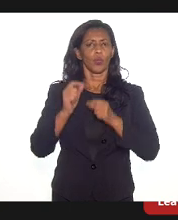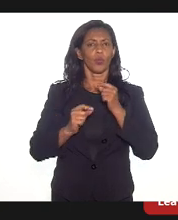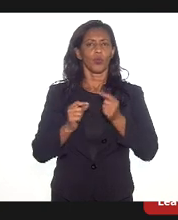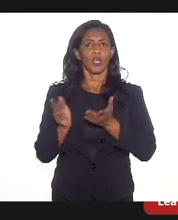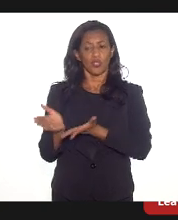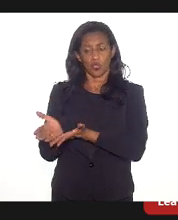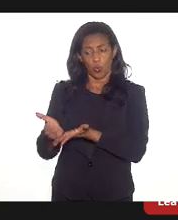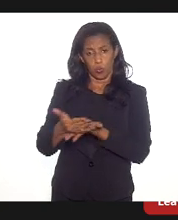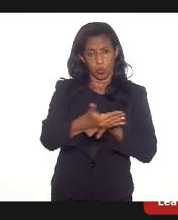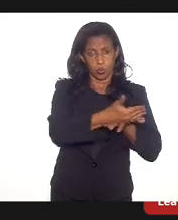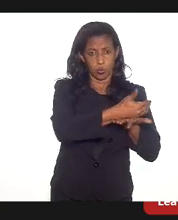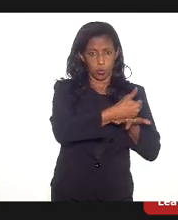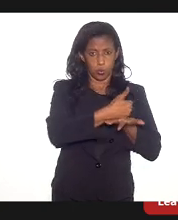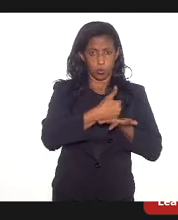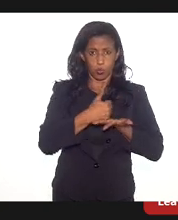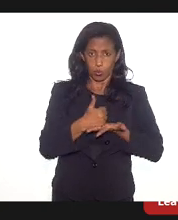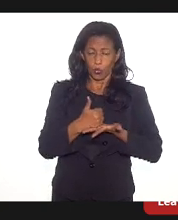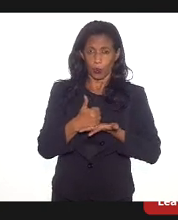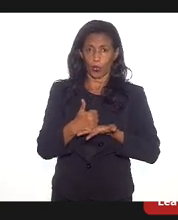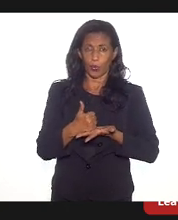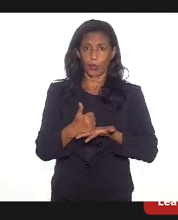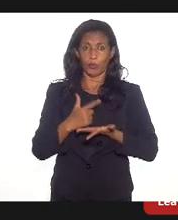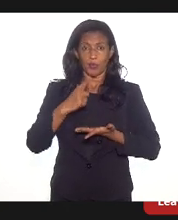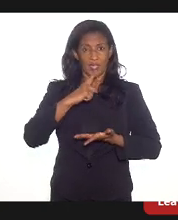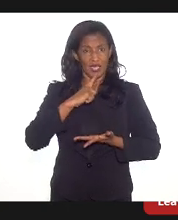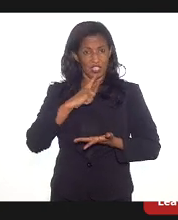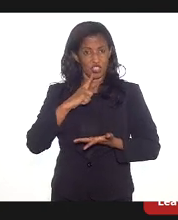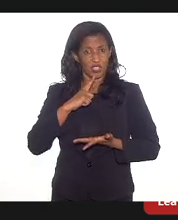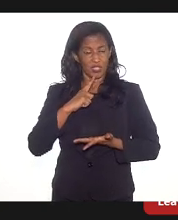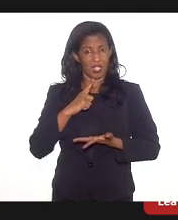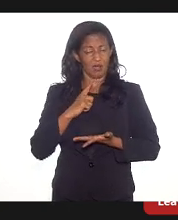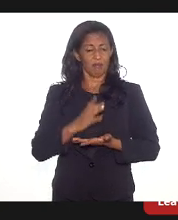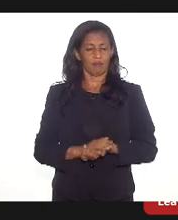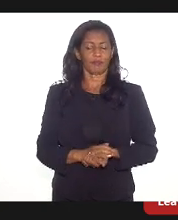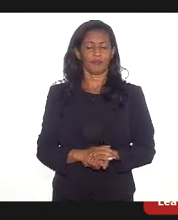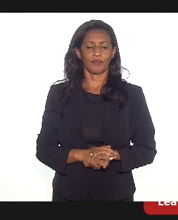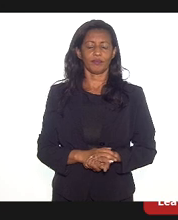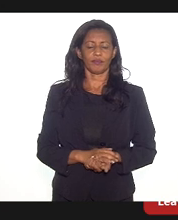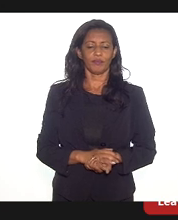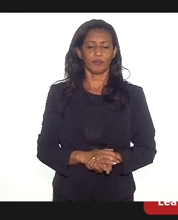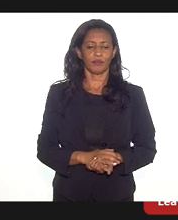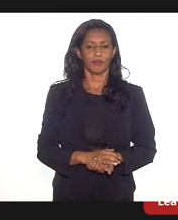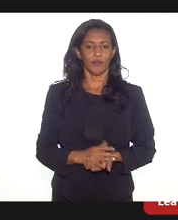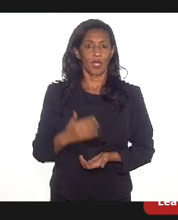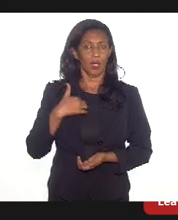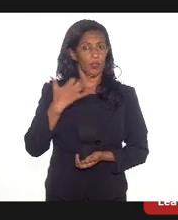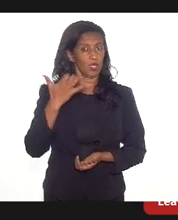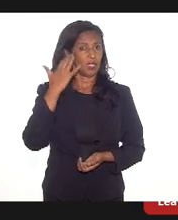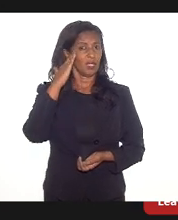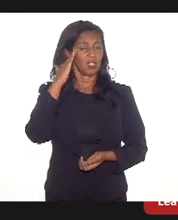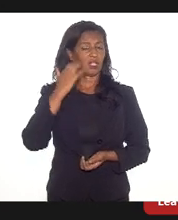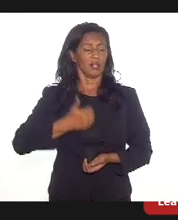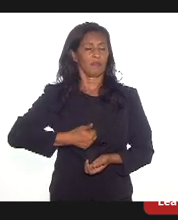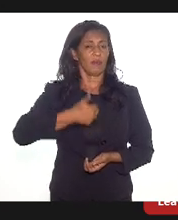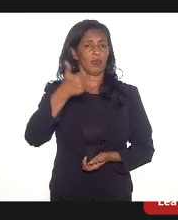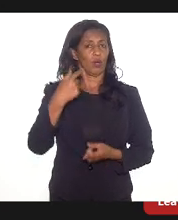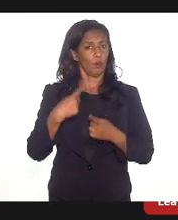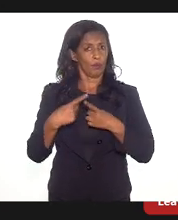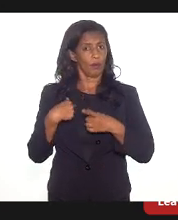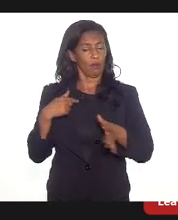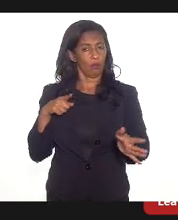com a arrecadação federal e naquilo que a gente possui de repasse. Esse é um primeiro aspecto que eu queria entender melhor e gostaria de perguntar.